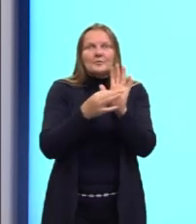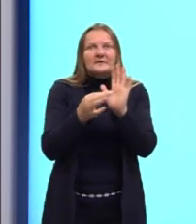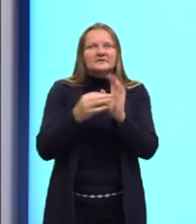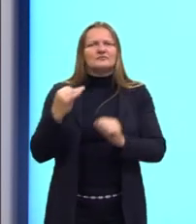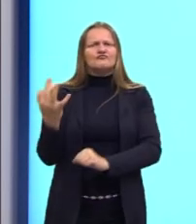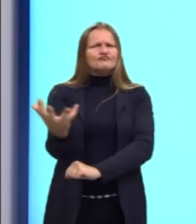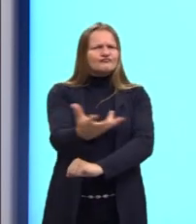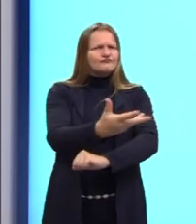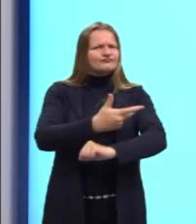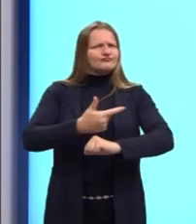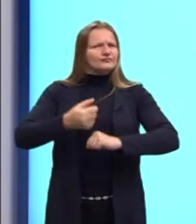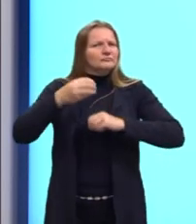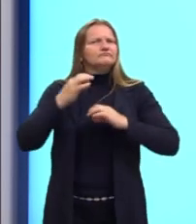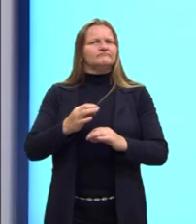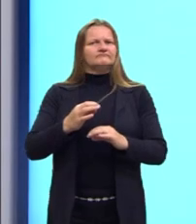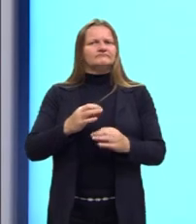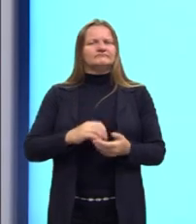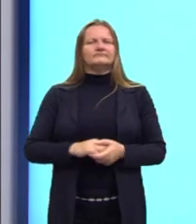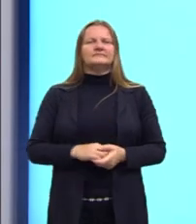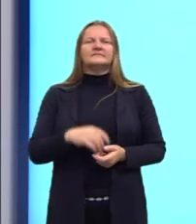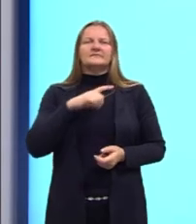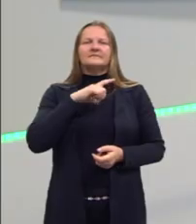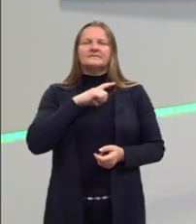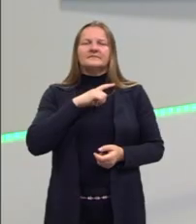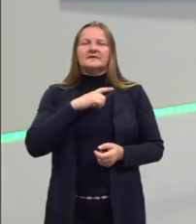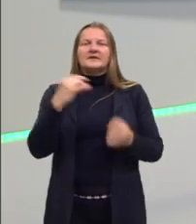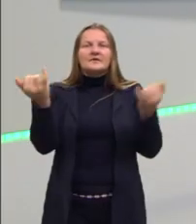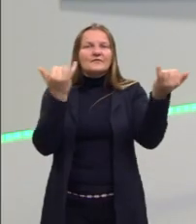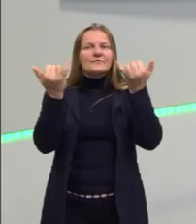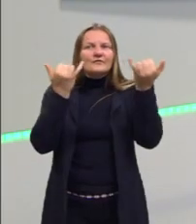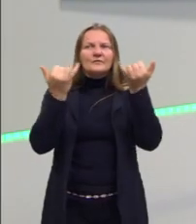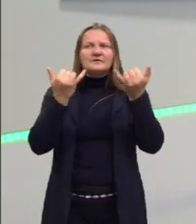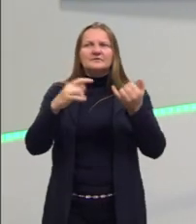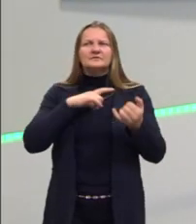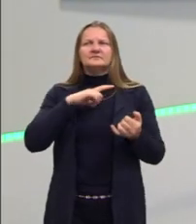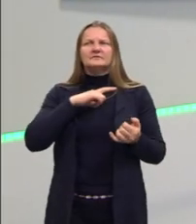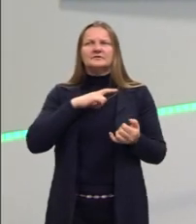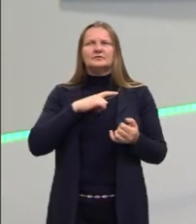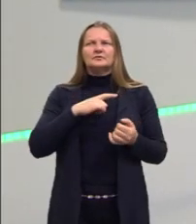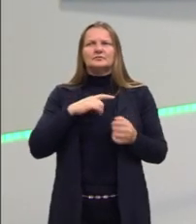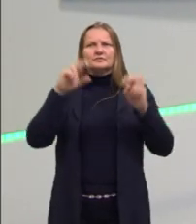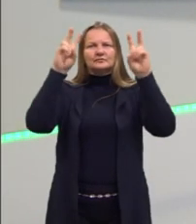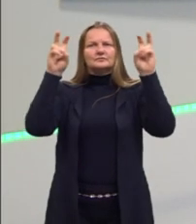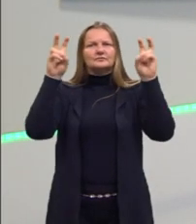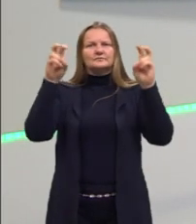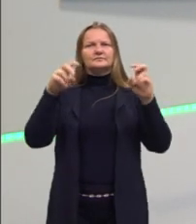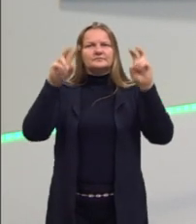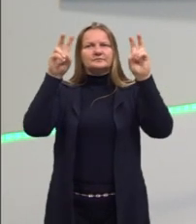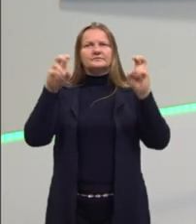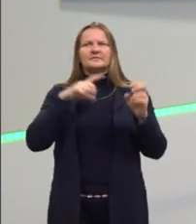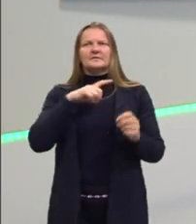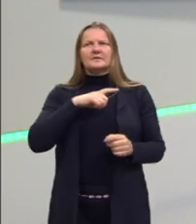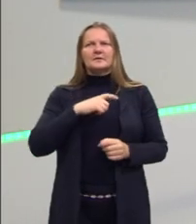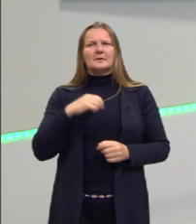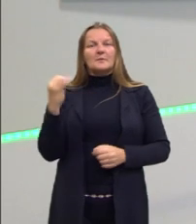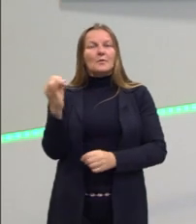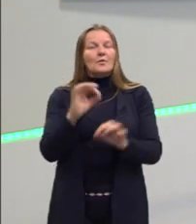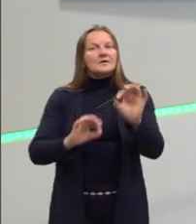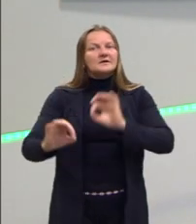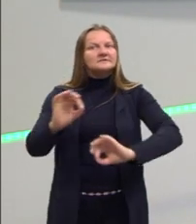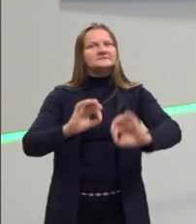competência 3, que essas informações que eu tenho a respeito daquela temática sejam bem